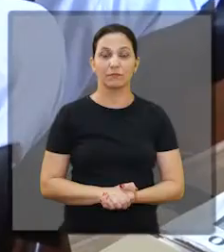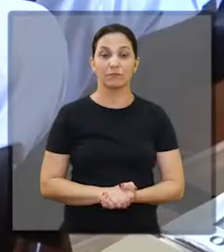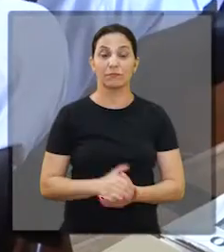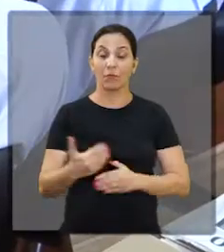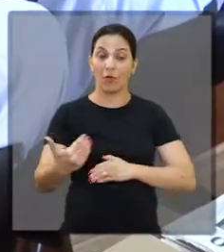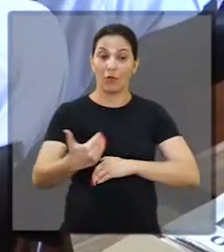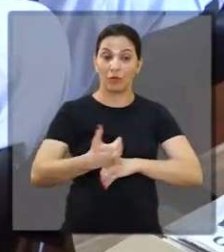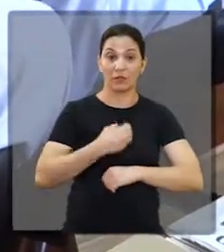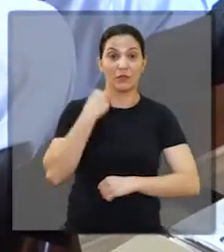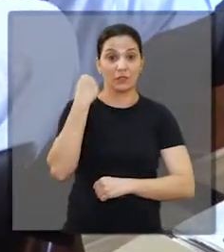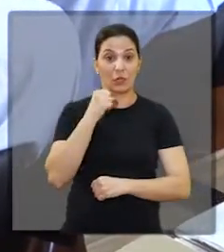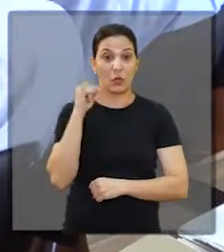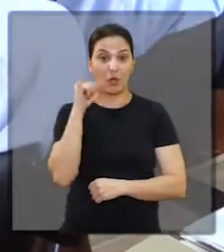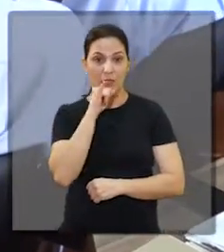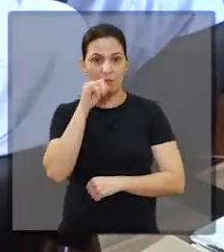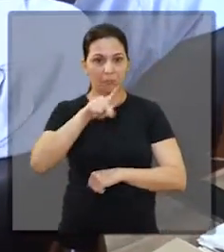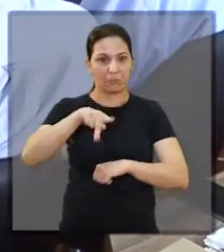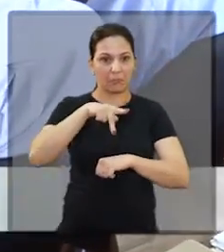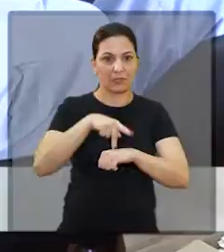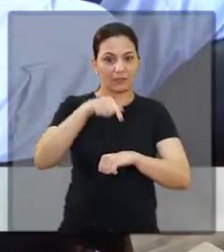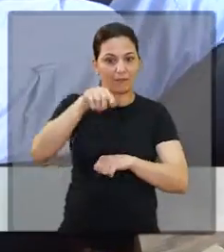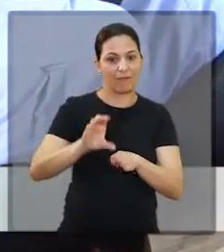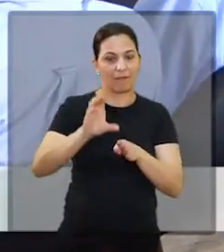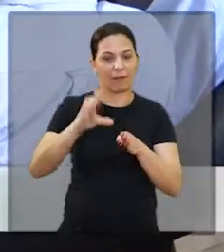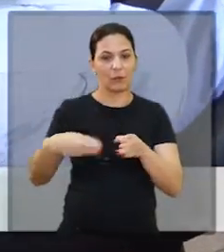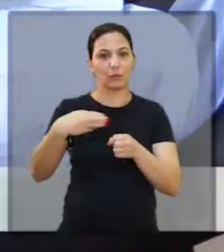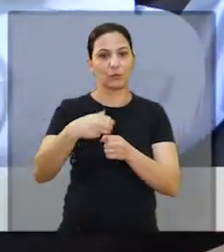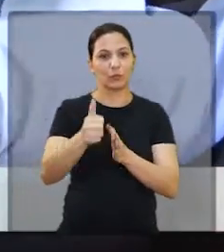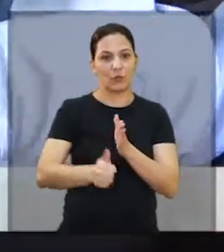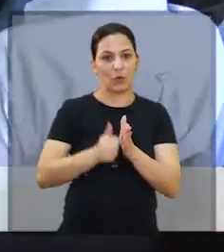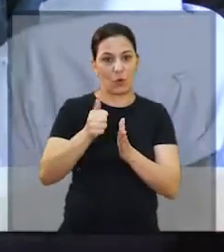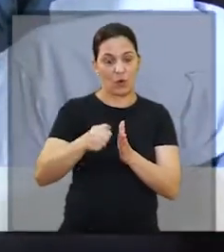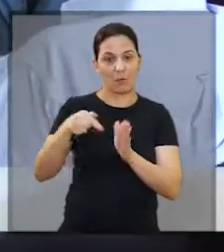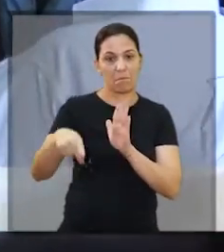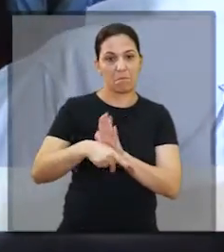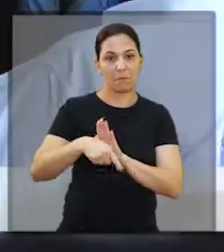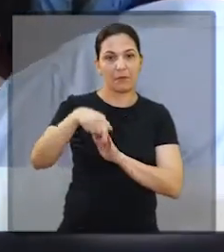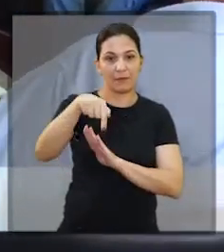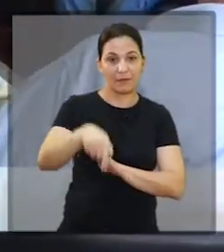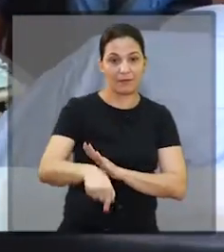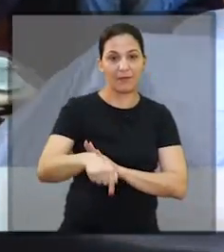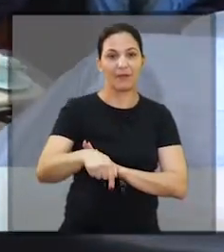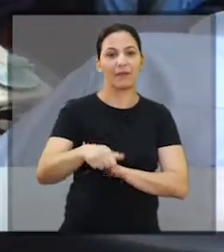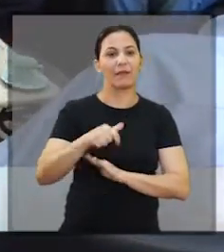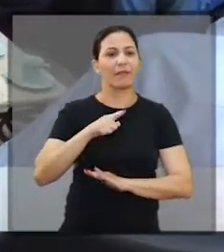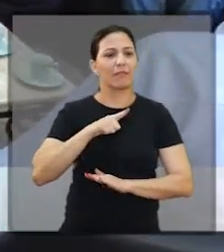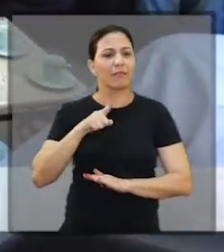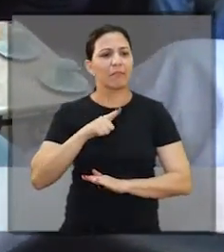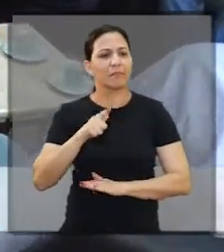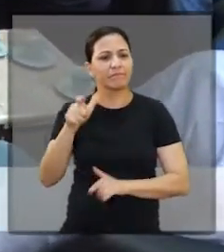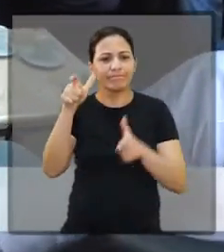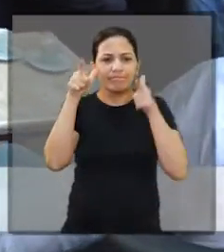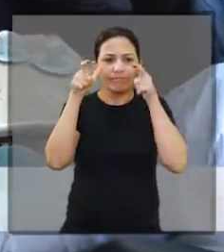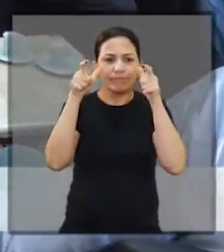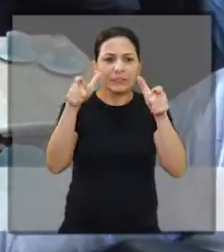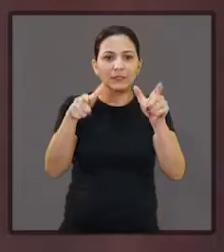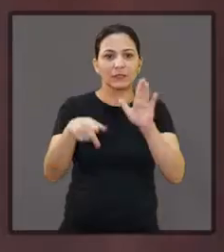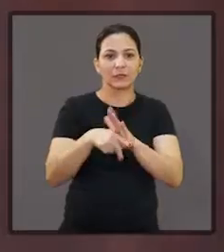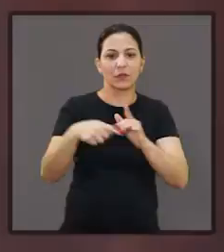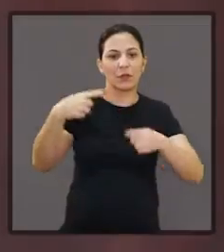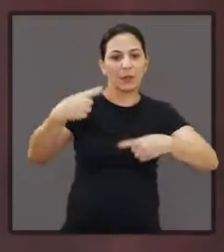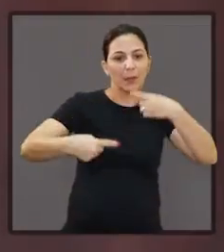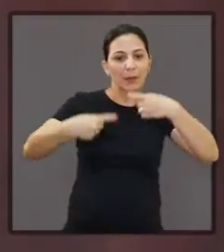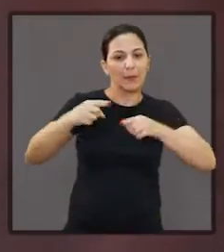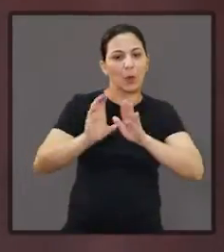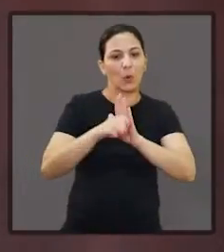A visita de um senador italiano à Câmara Municipal da cidade de Araraquara se transformou em interessante debate sobre